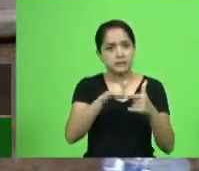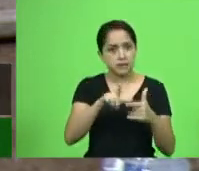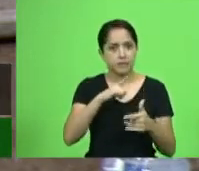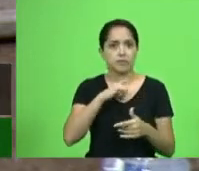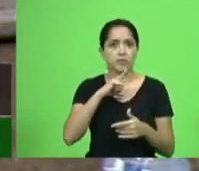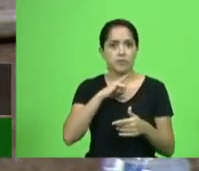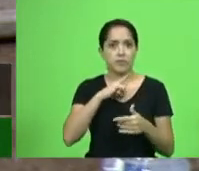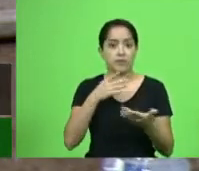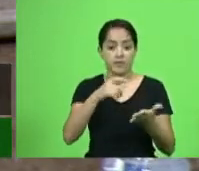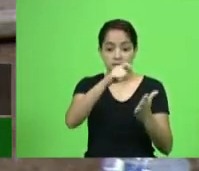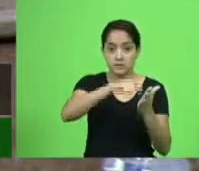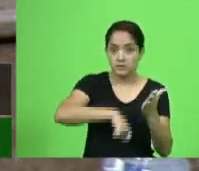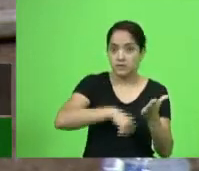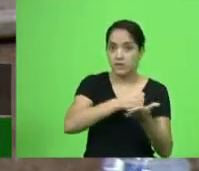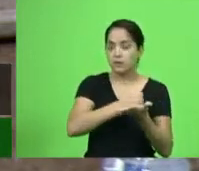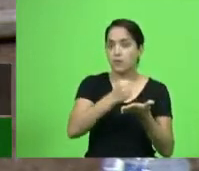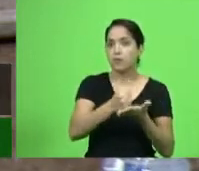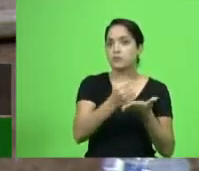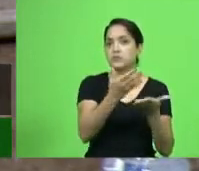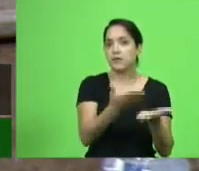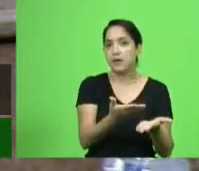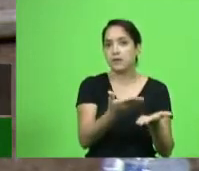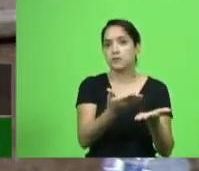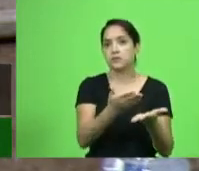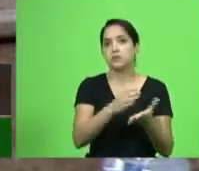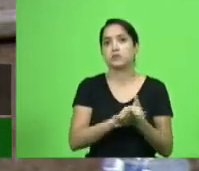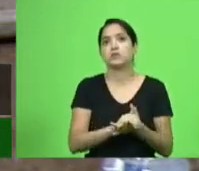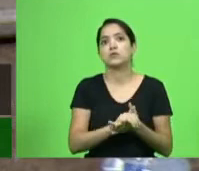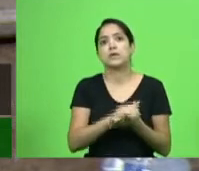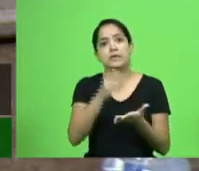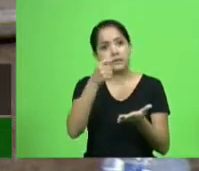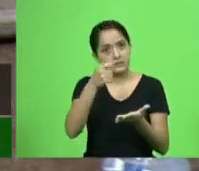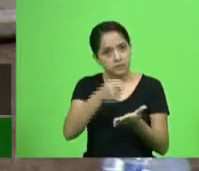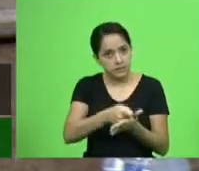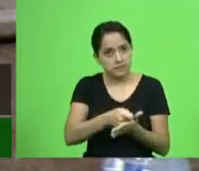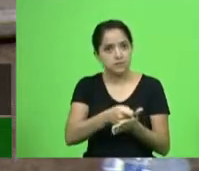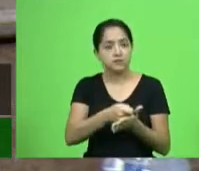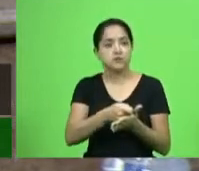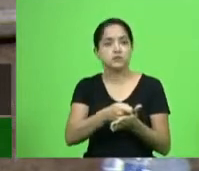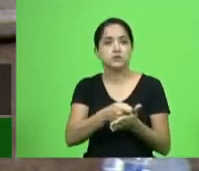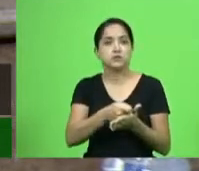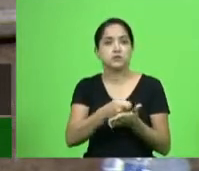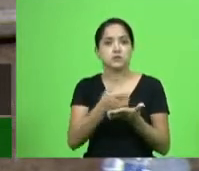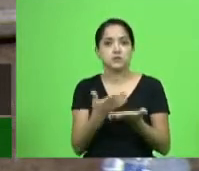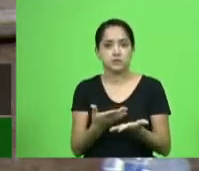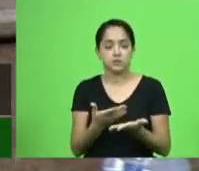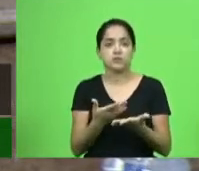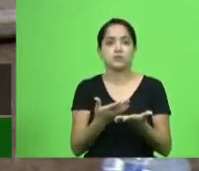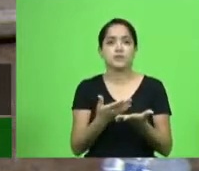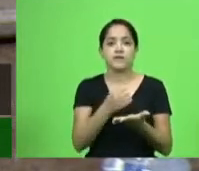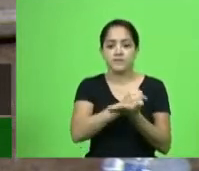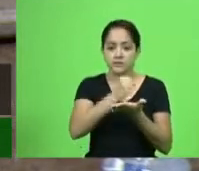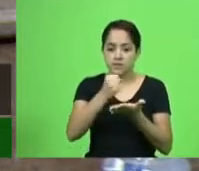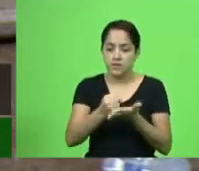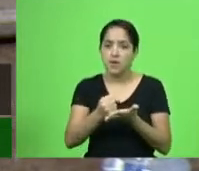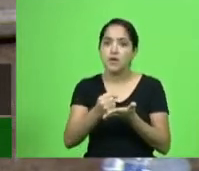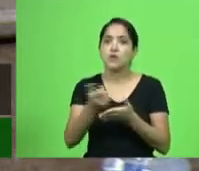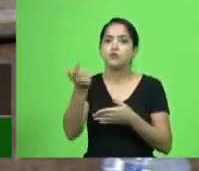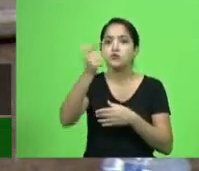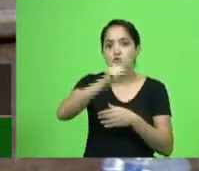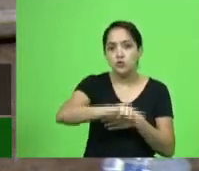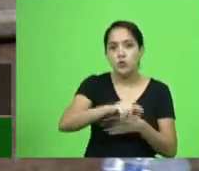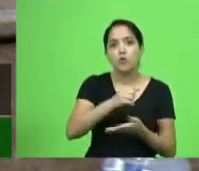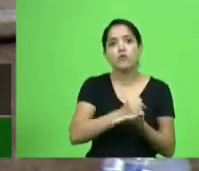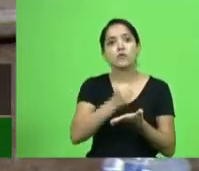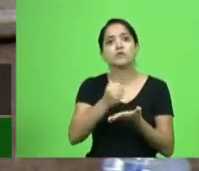assinaram um contrato com essa empresa e insistiram em um contrato, fizeram emergencial, já fizeram, renovaram o contrato.